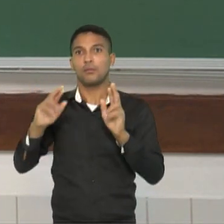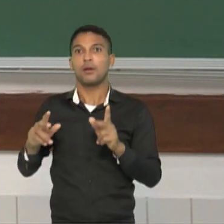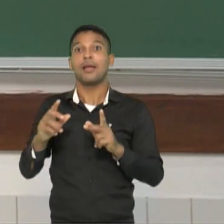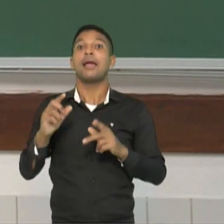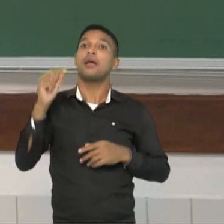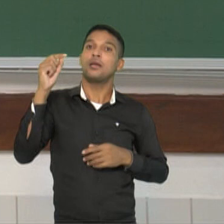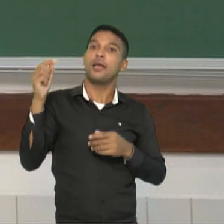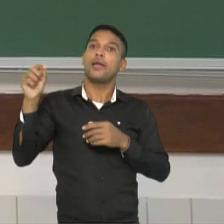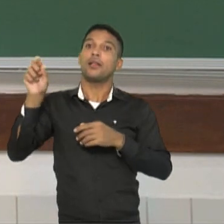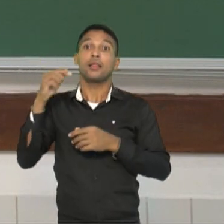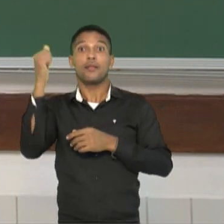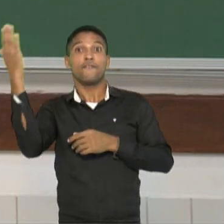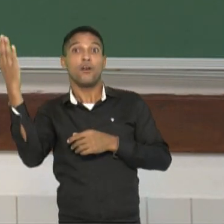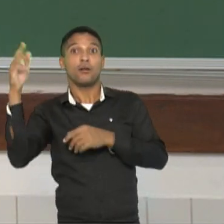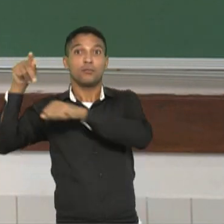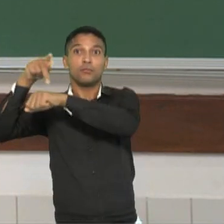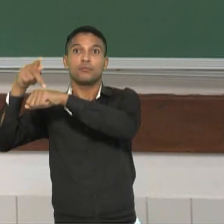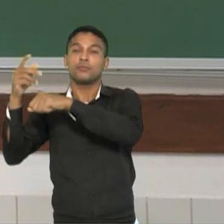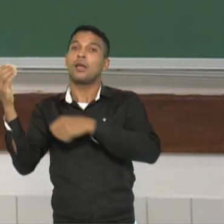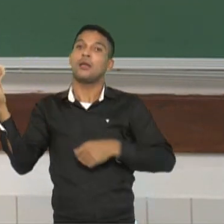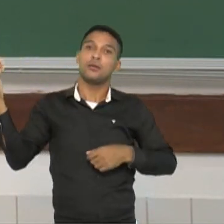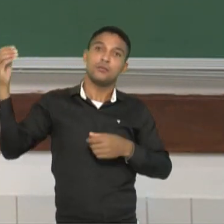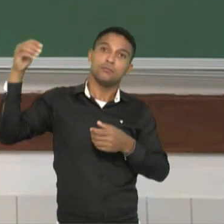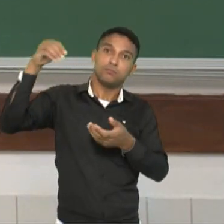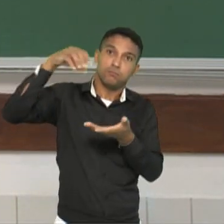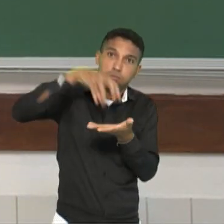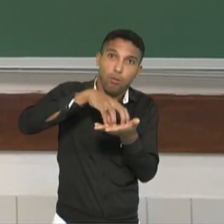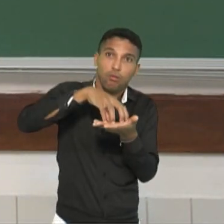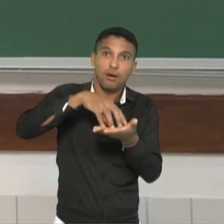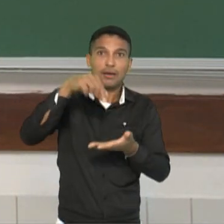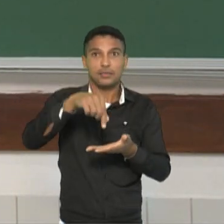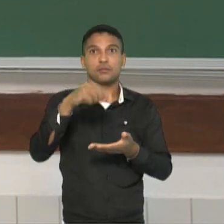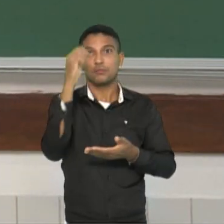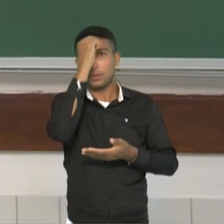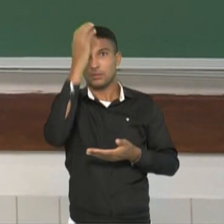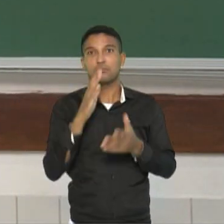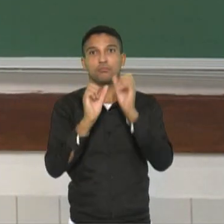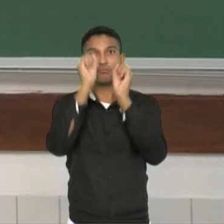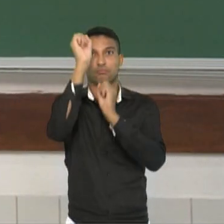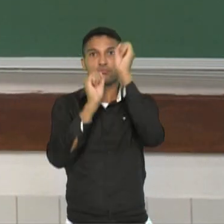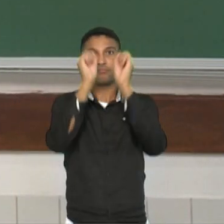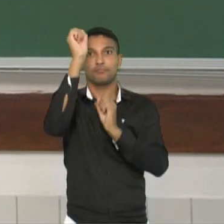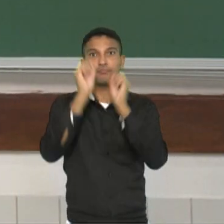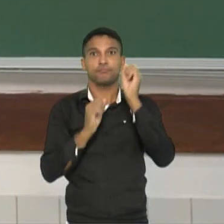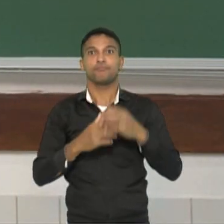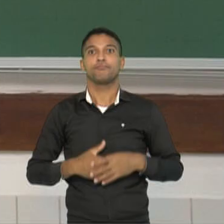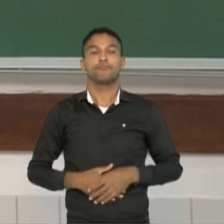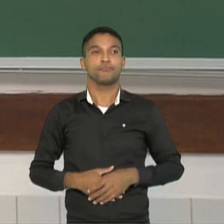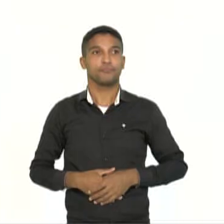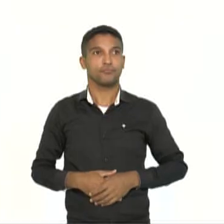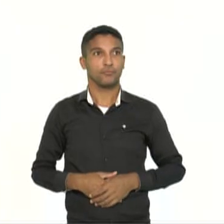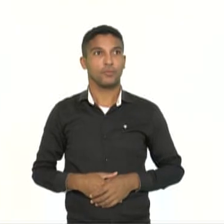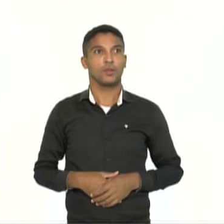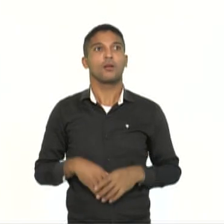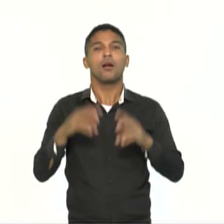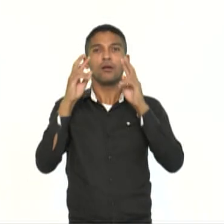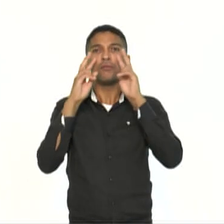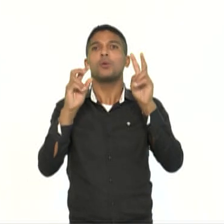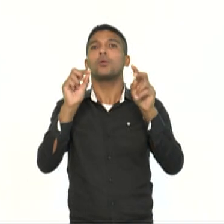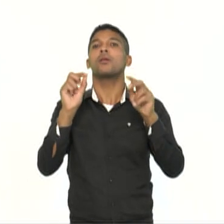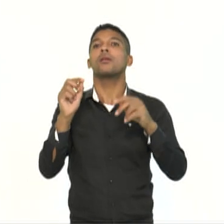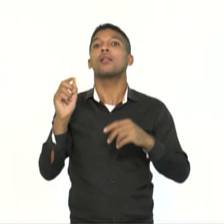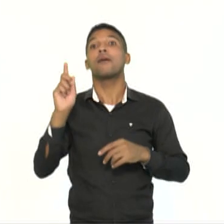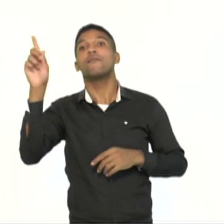eu coloquei aqui alguns exemplos de fatores locacionais brasileiros que são atrativos para as